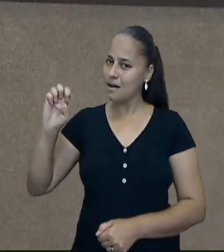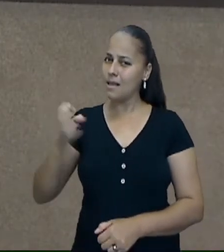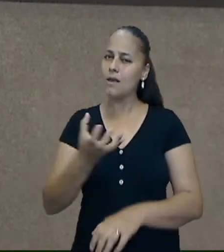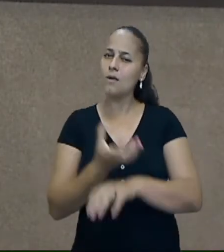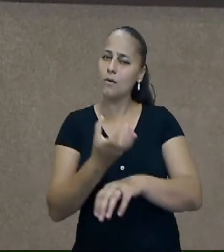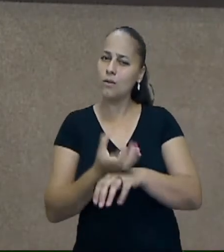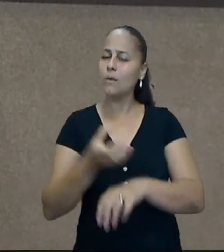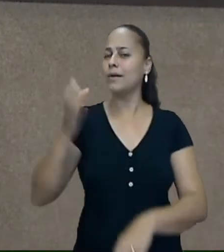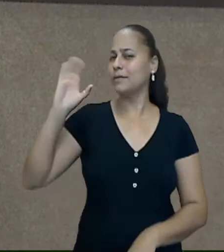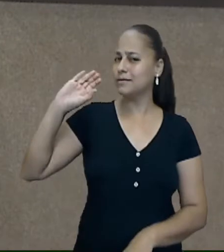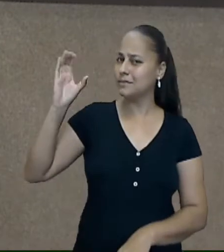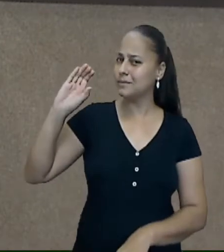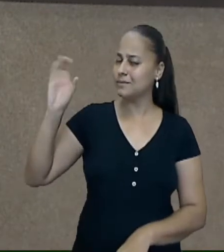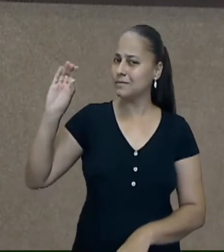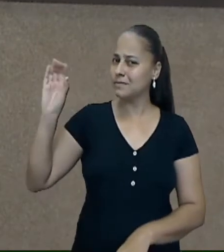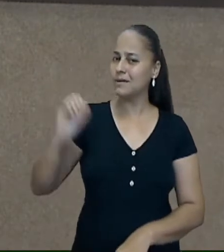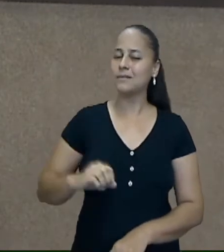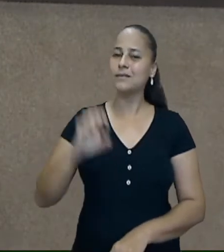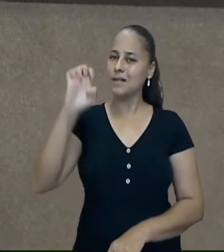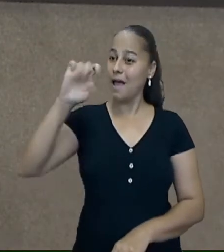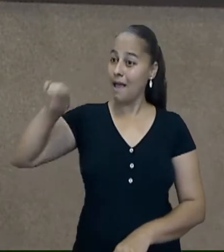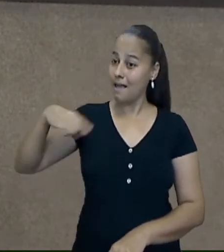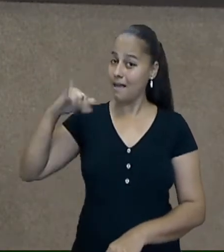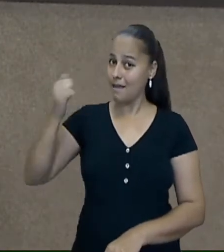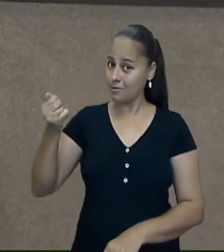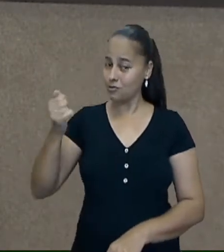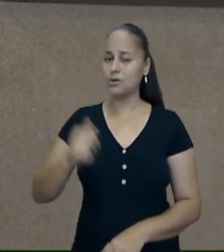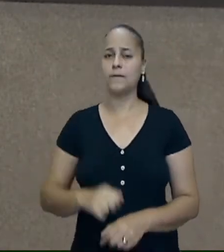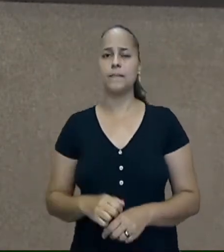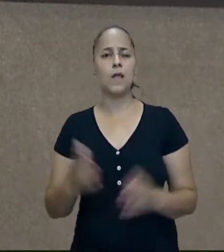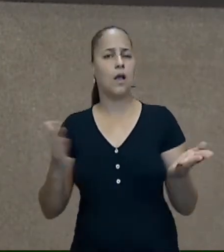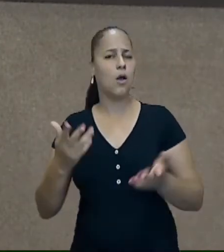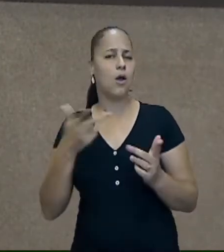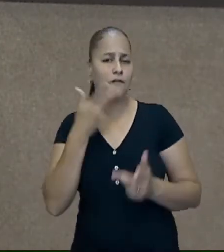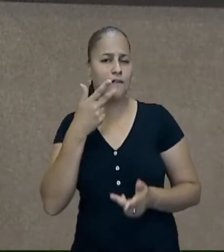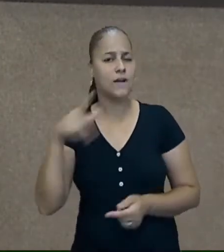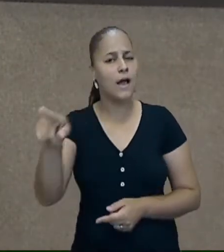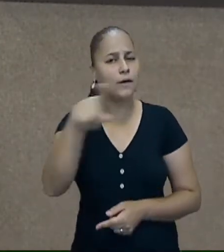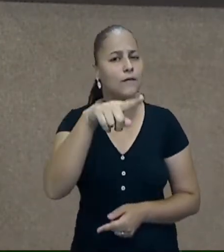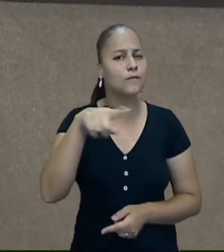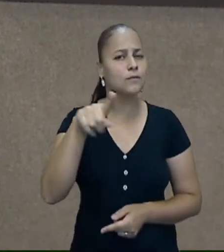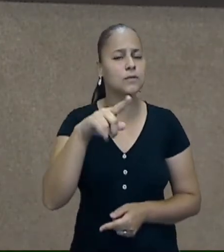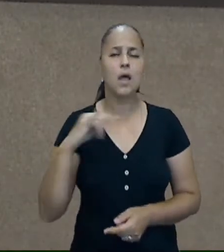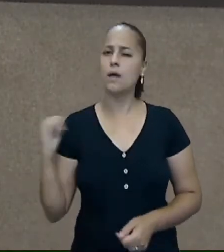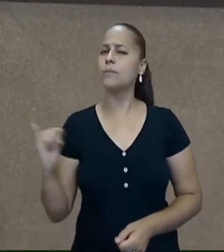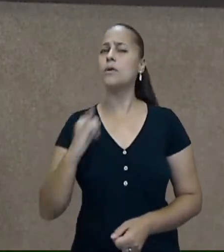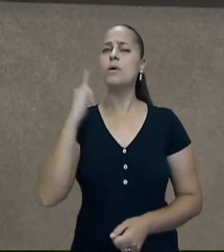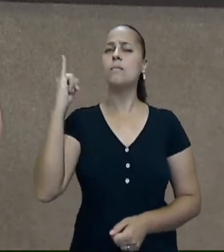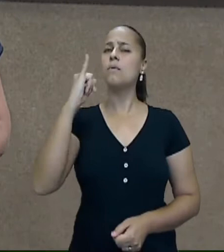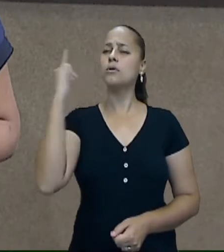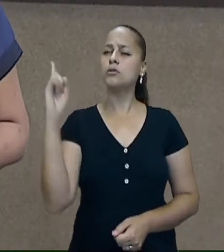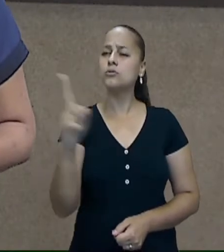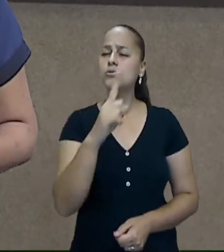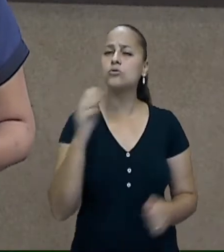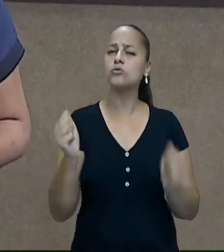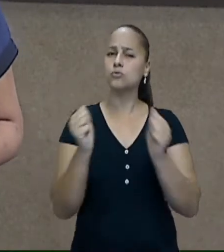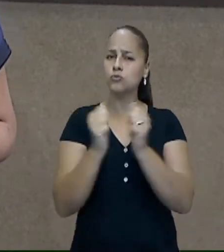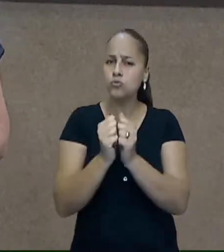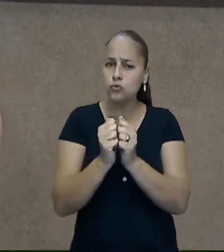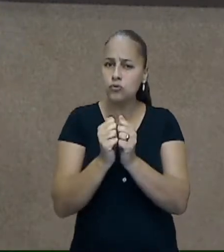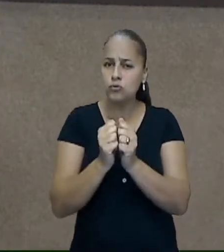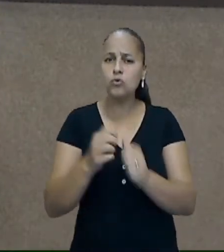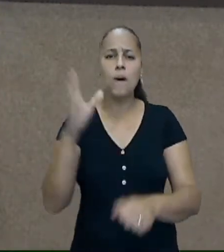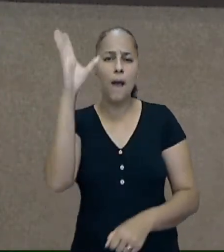curricular Ciências da EJA. Quero falar para vocês que é muito importante vocês